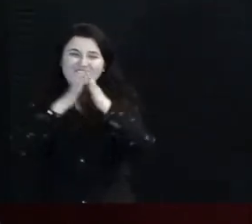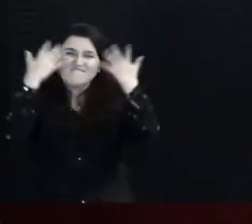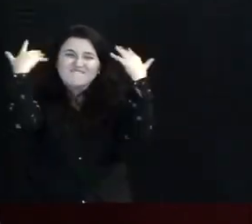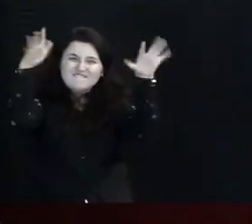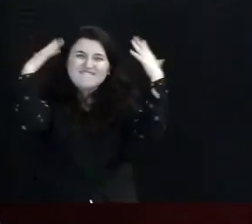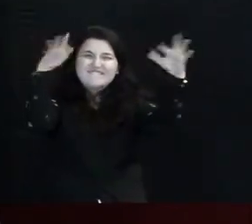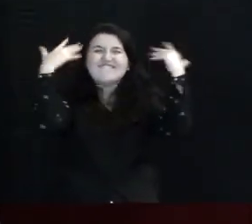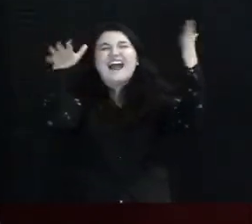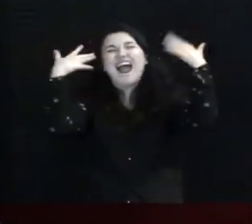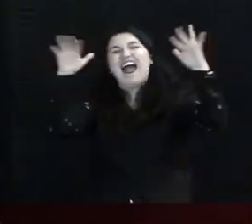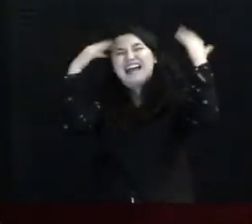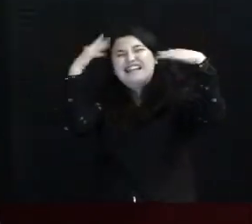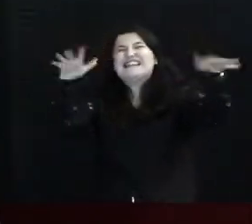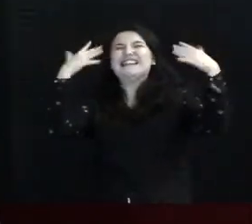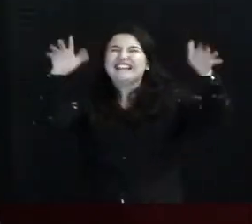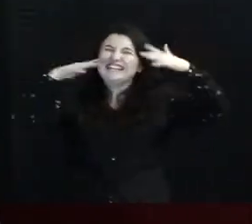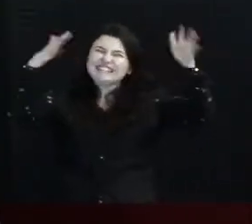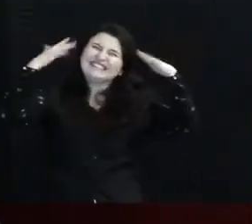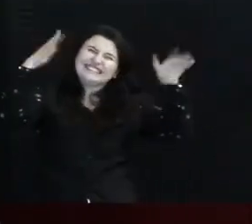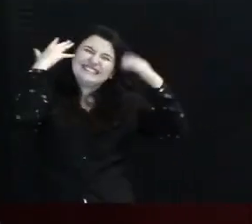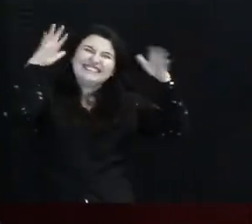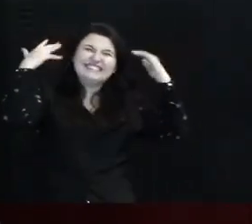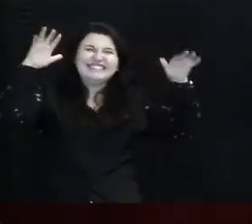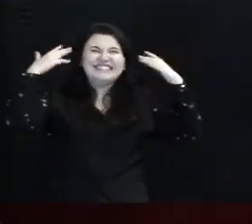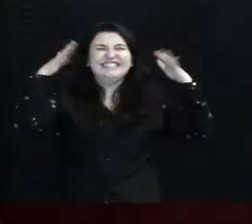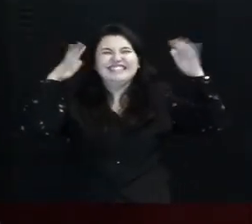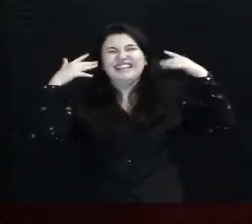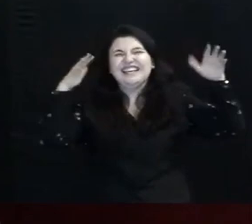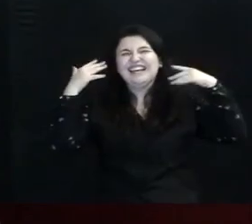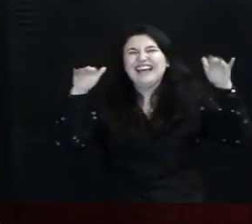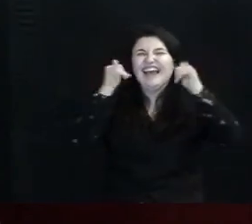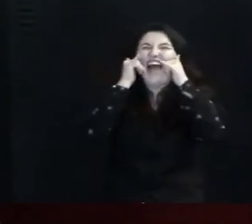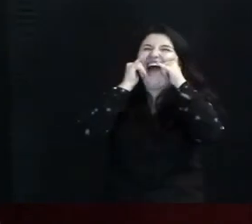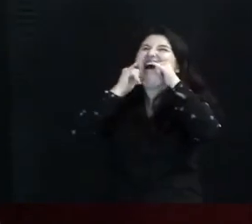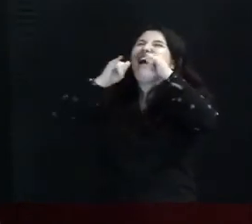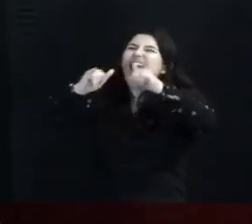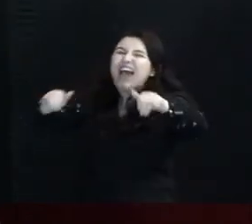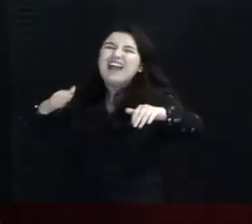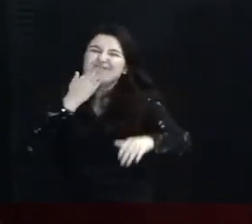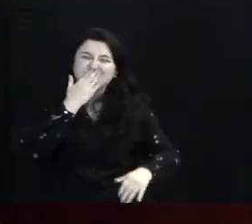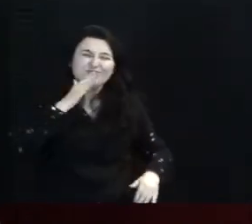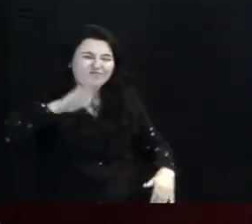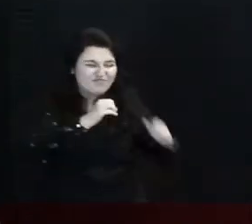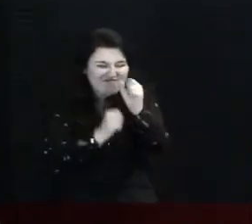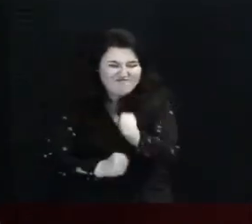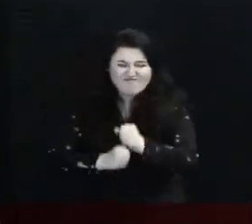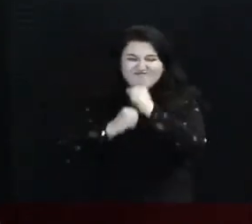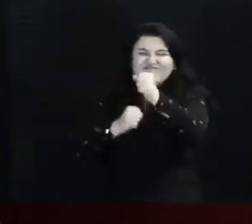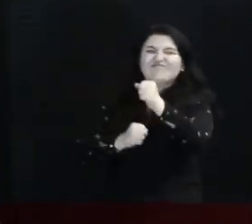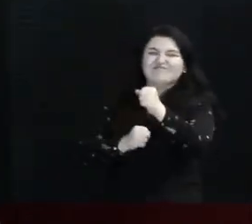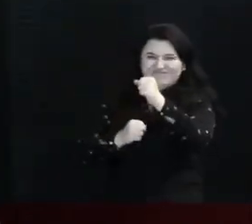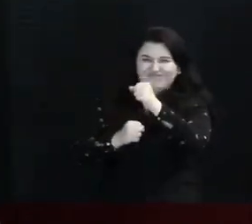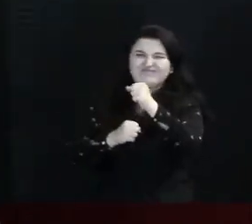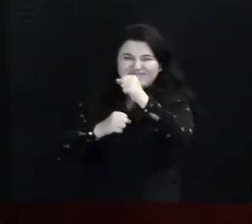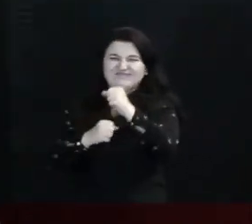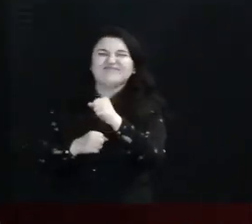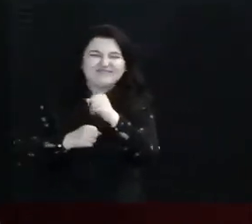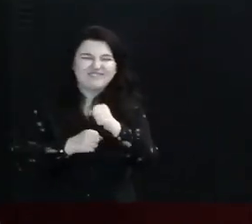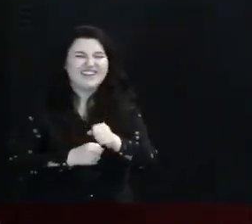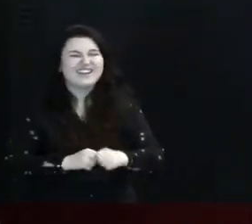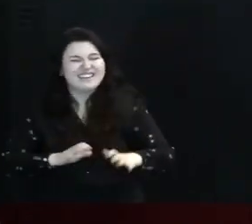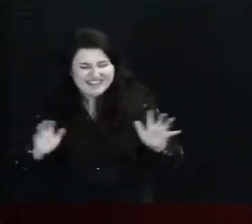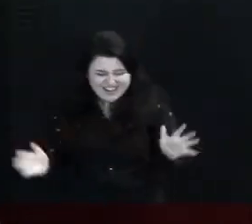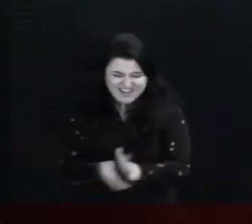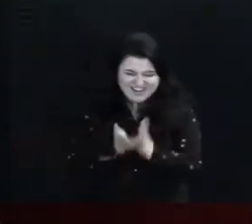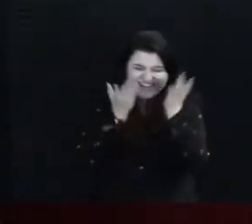Querido Aplauda o Senhor Que é grande Eu declaro E profetizo Vou ter Testemunhará Do poder Do